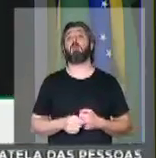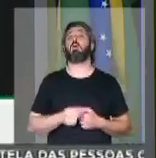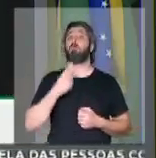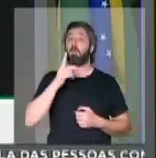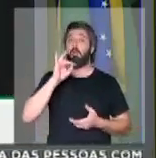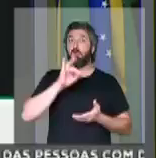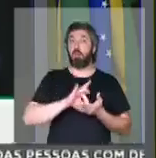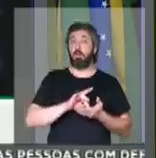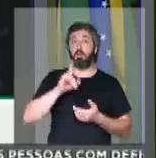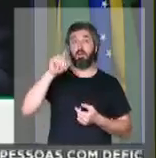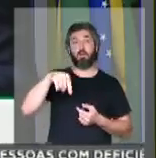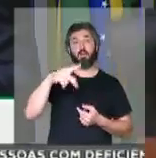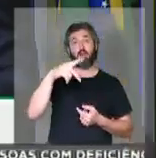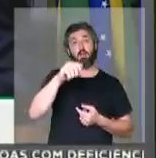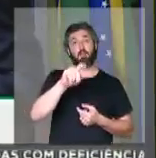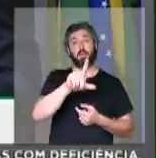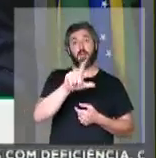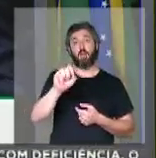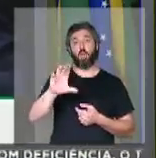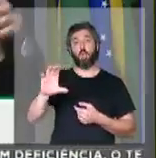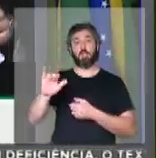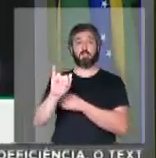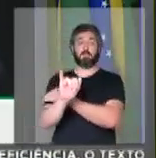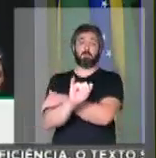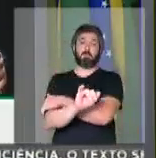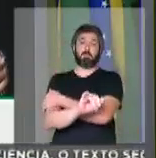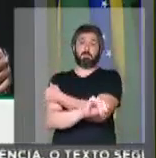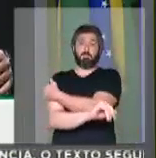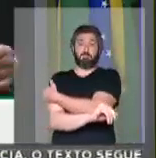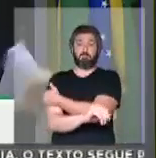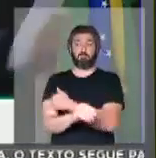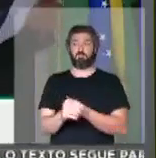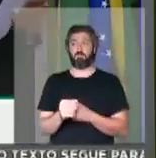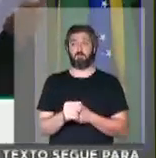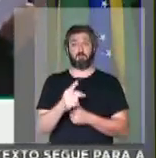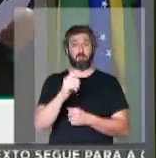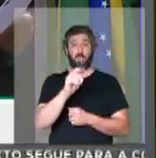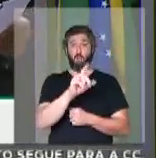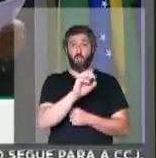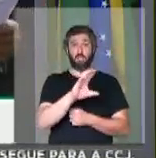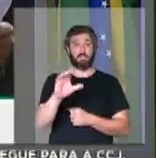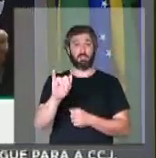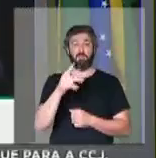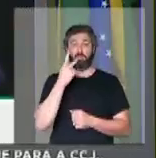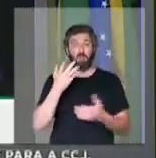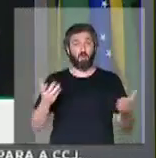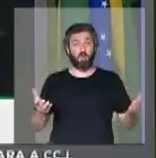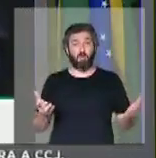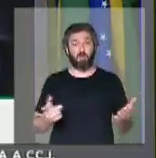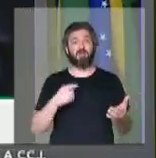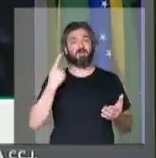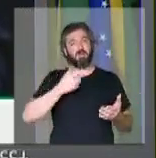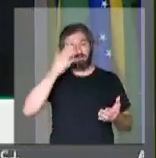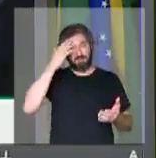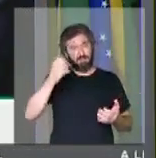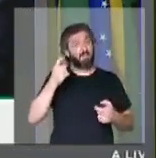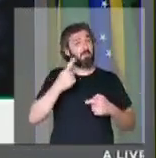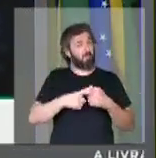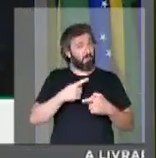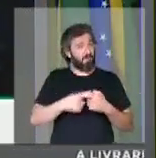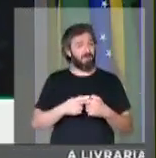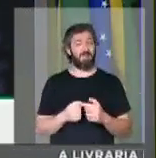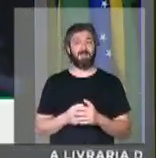quem disse e afirmou isso foi Antônio Palocci. Foi Antônio Palocci. Nós sabemos também o